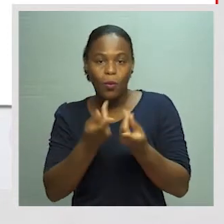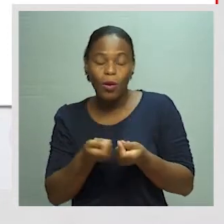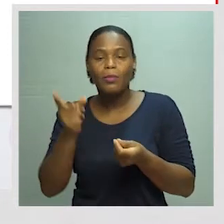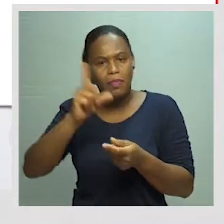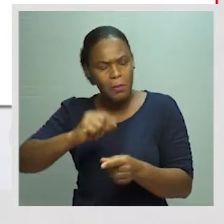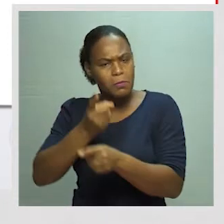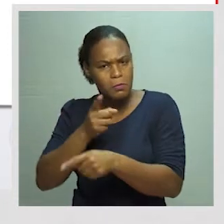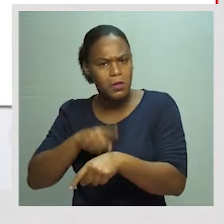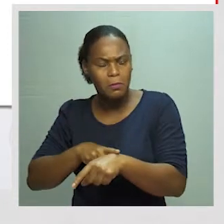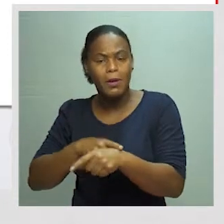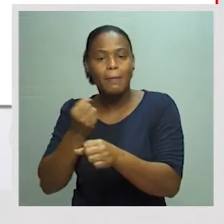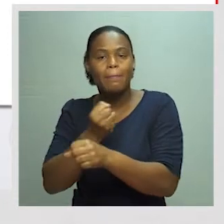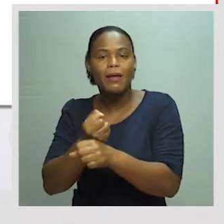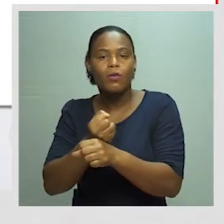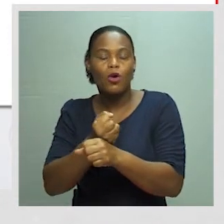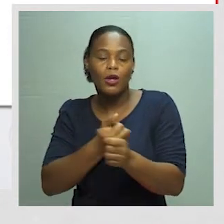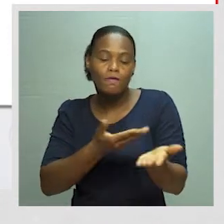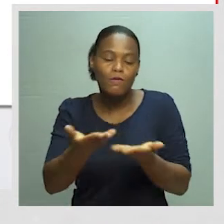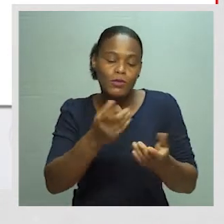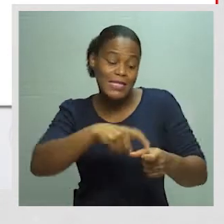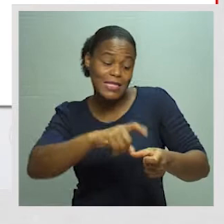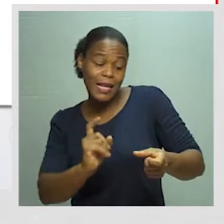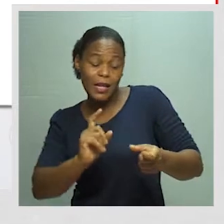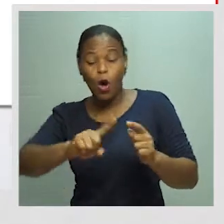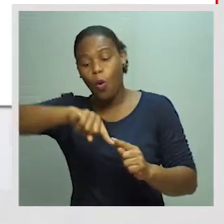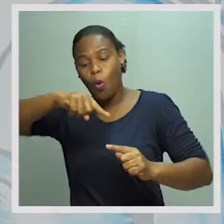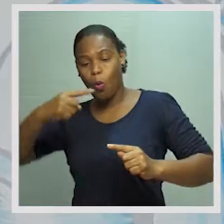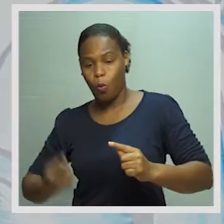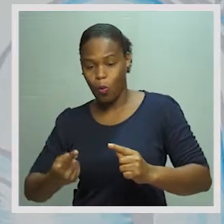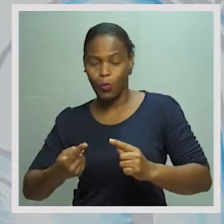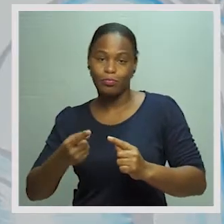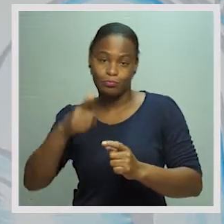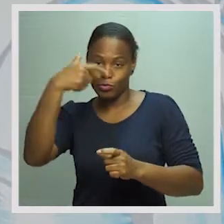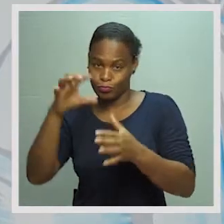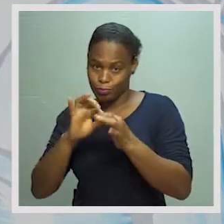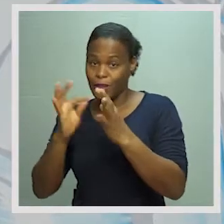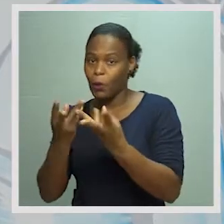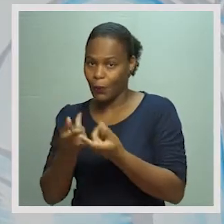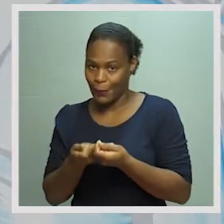um emprego, que é fluxo de saída para o outro agente econômico. Exemplo.